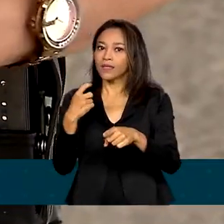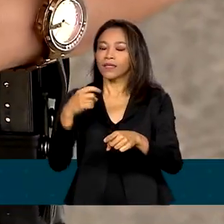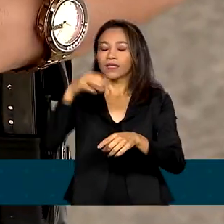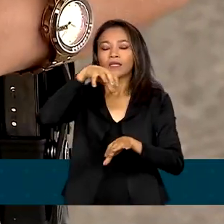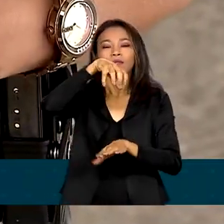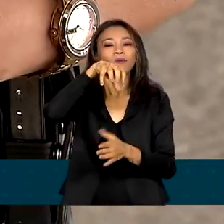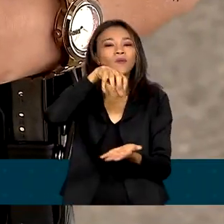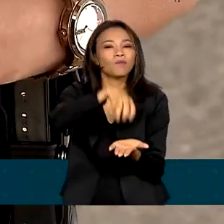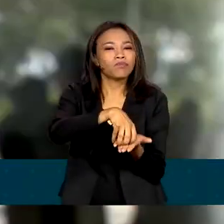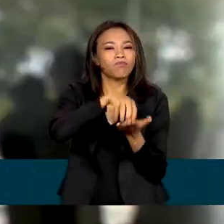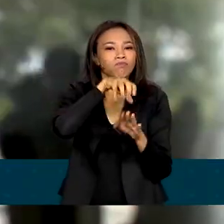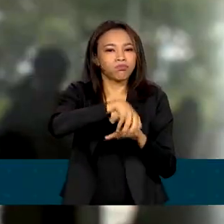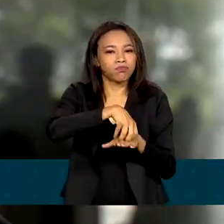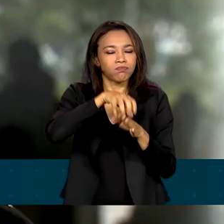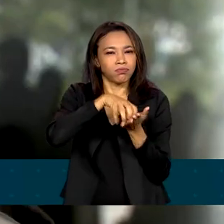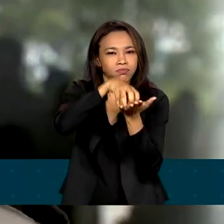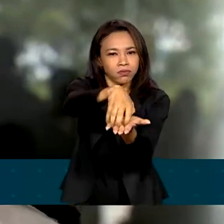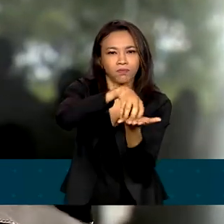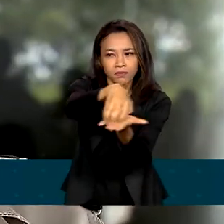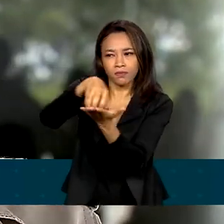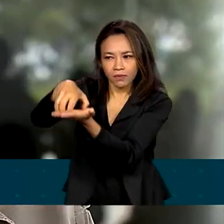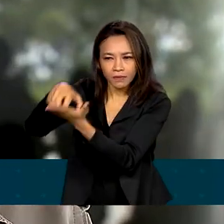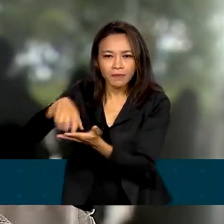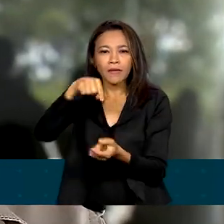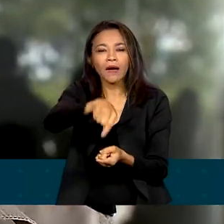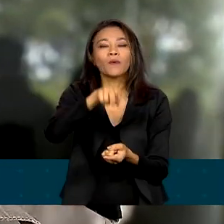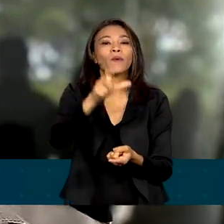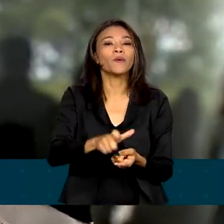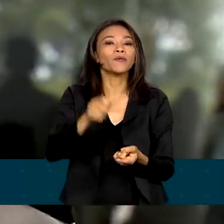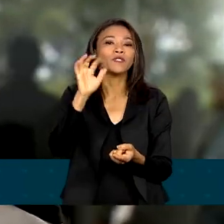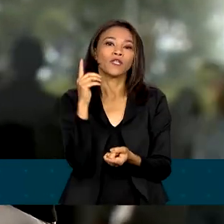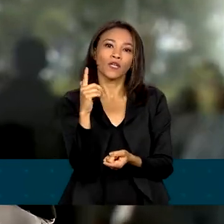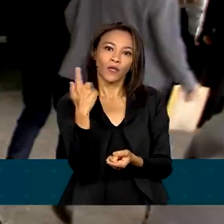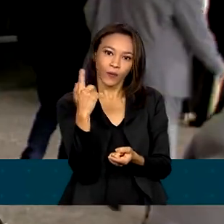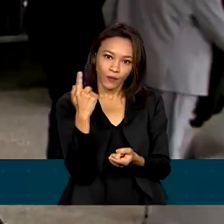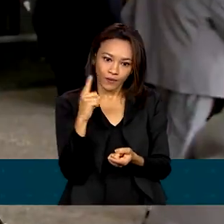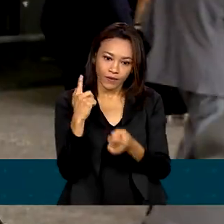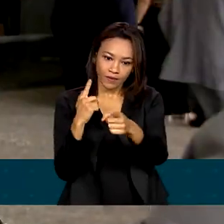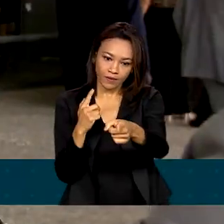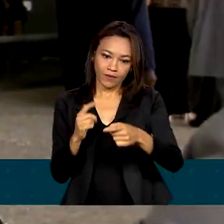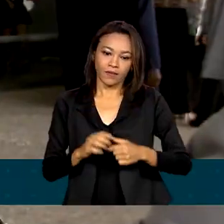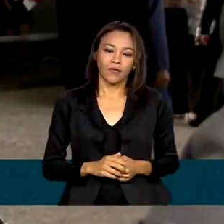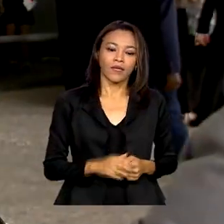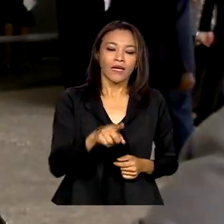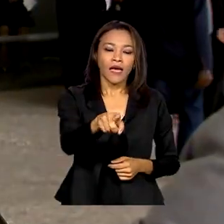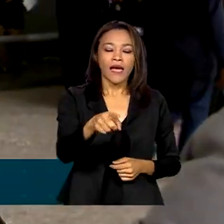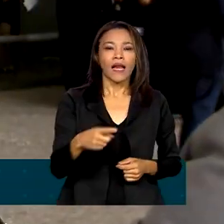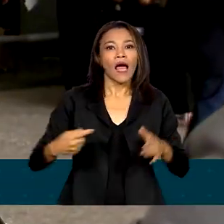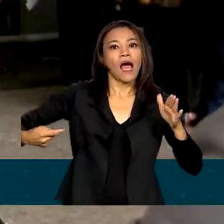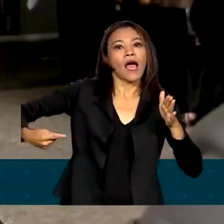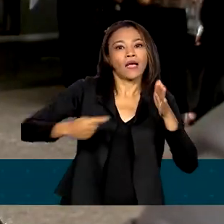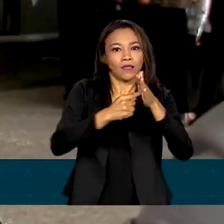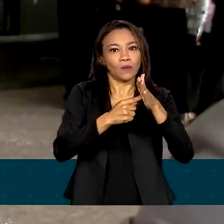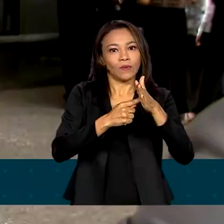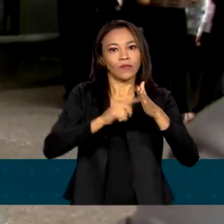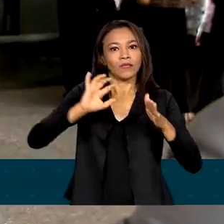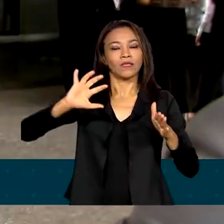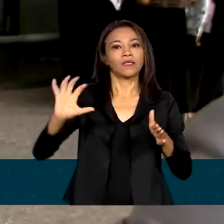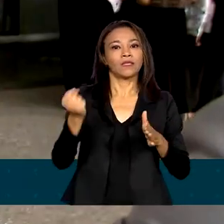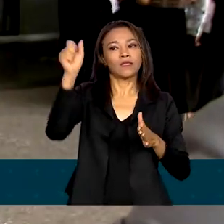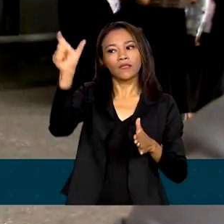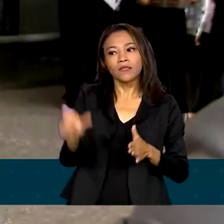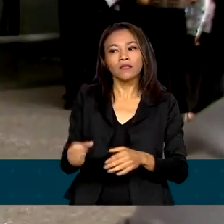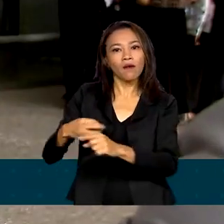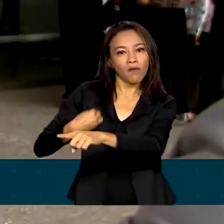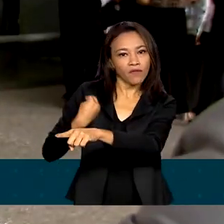patrulhas são essenciais para prevenir e combater o feminicídio. A denúncia, ela salva a vida da mulher, porque a partir do